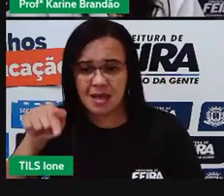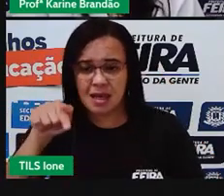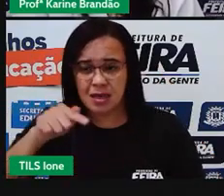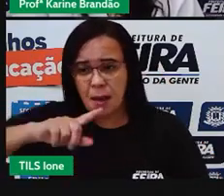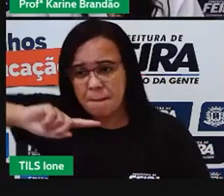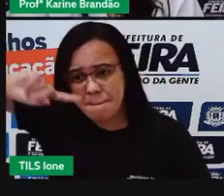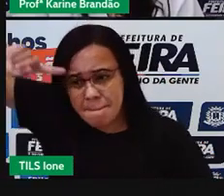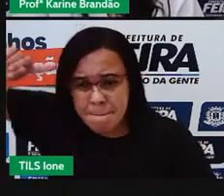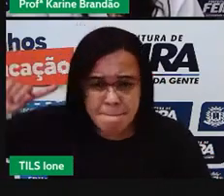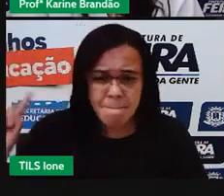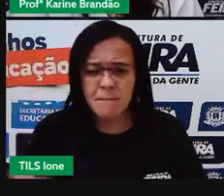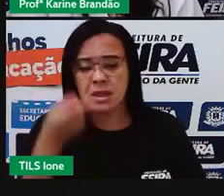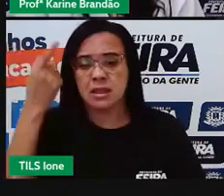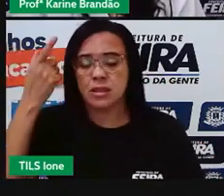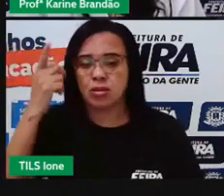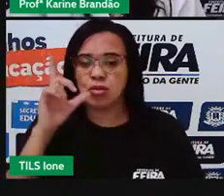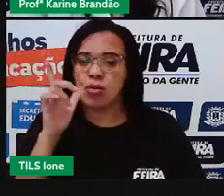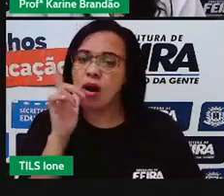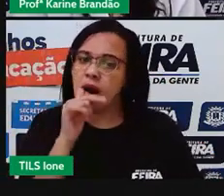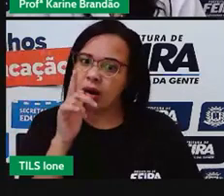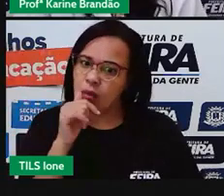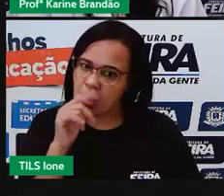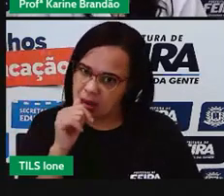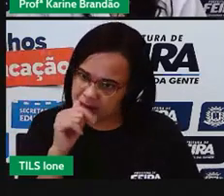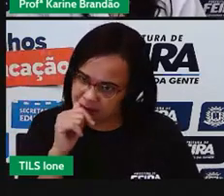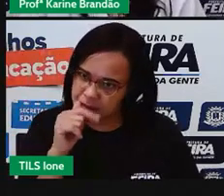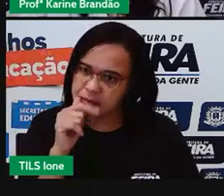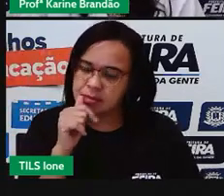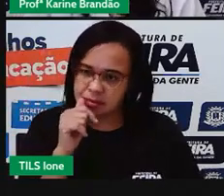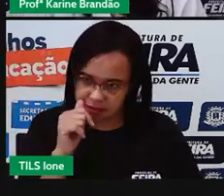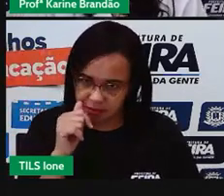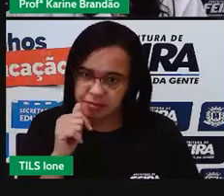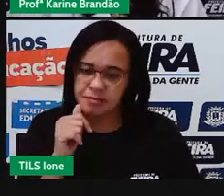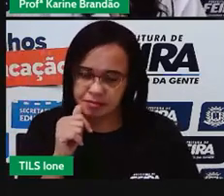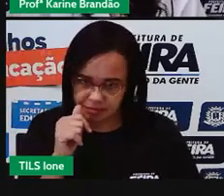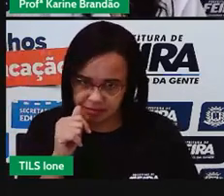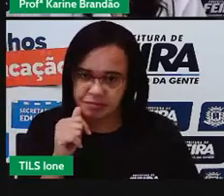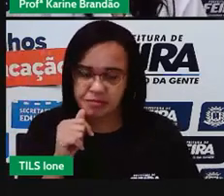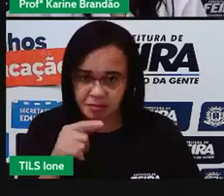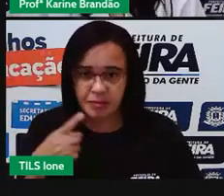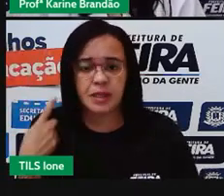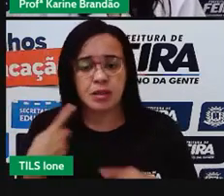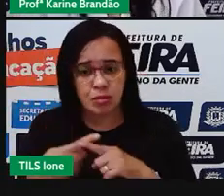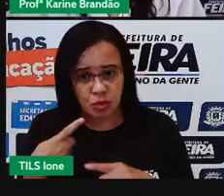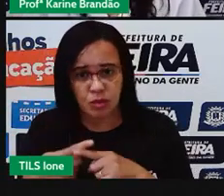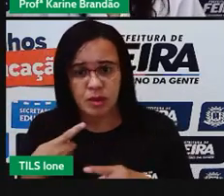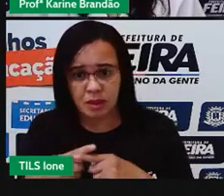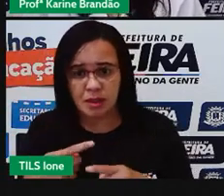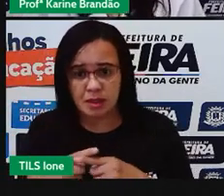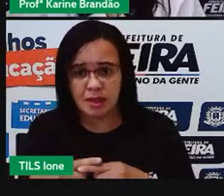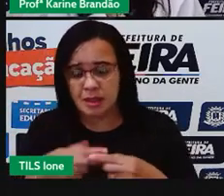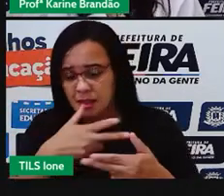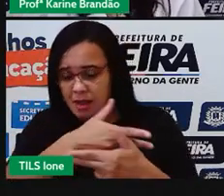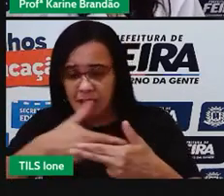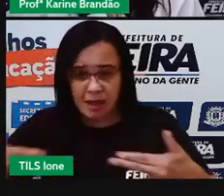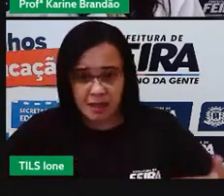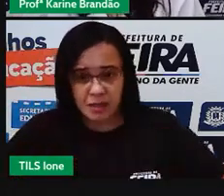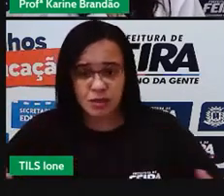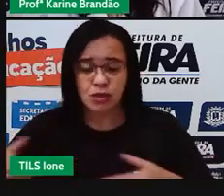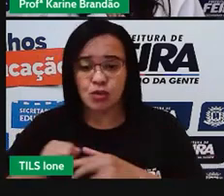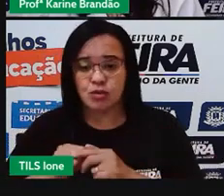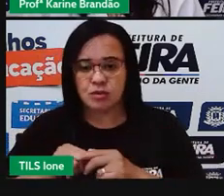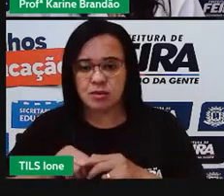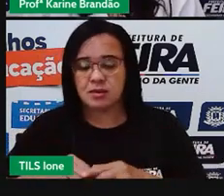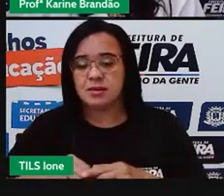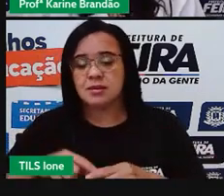fora de suas ponteiras. Ou seja, ela é importada com os produtos que são comprados da China,